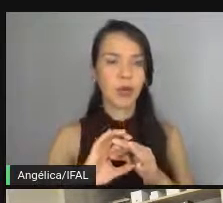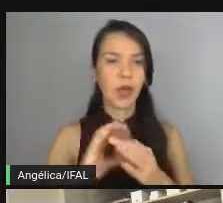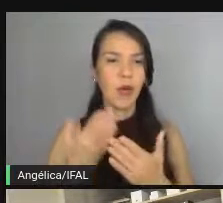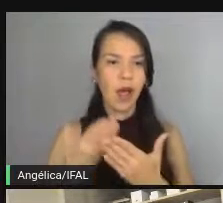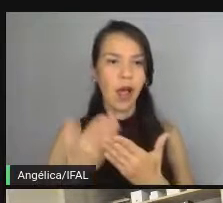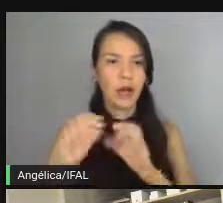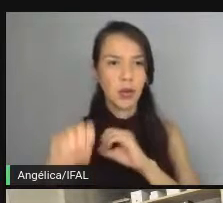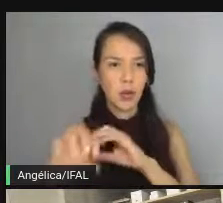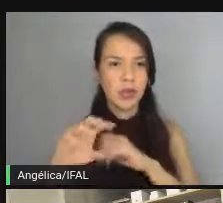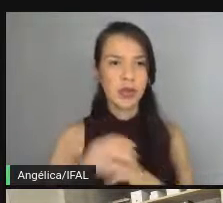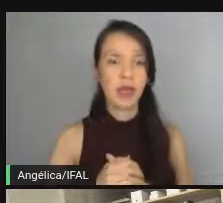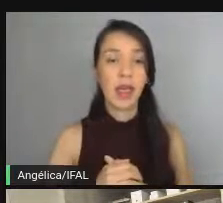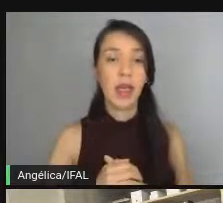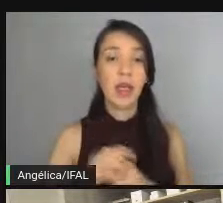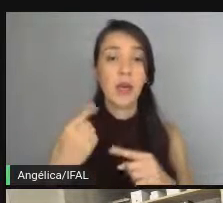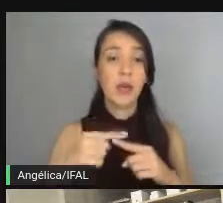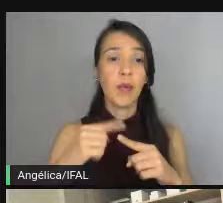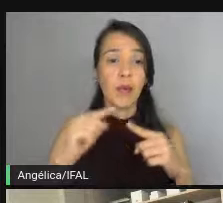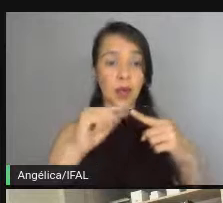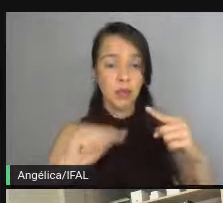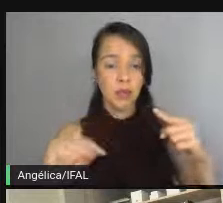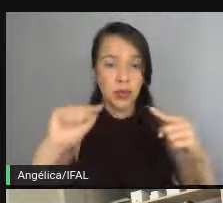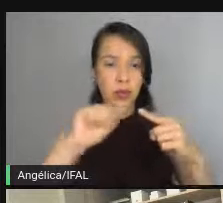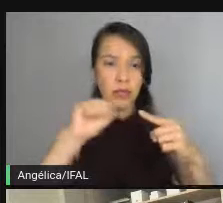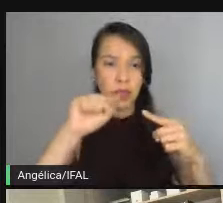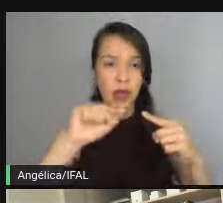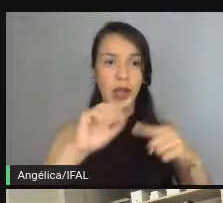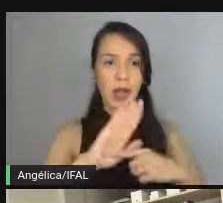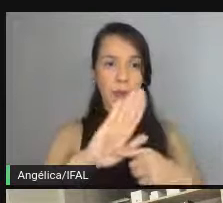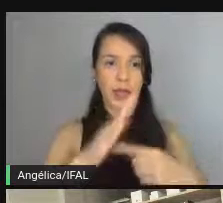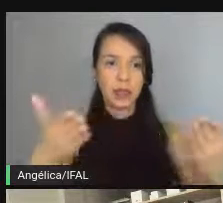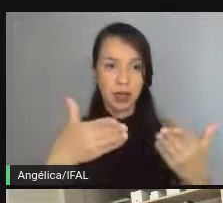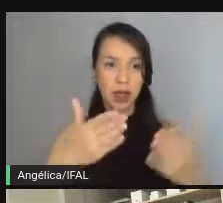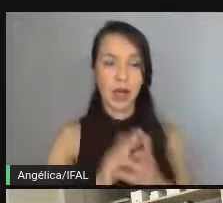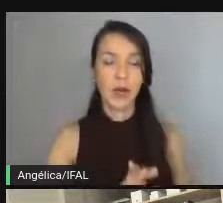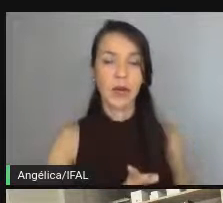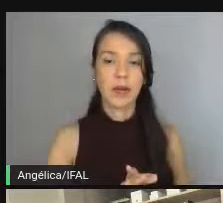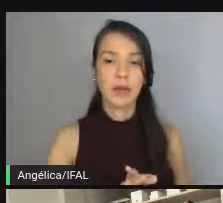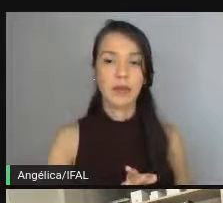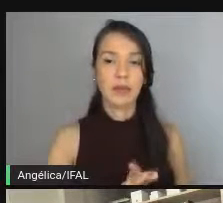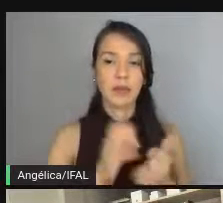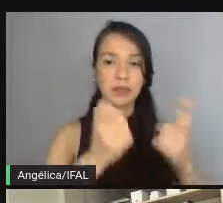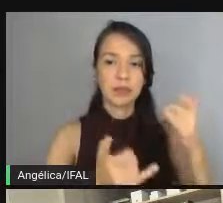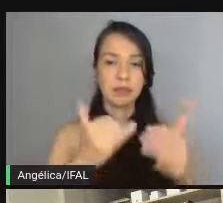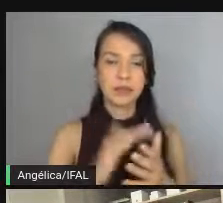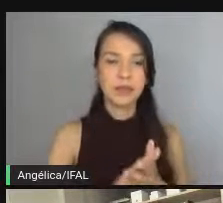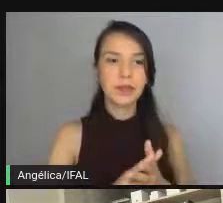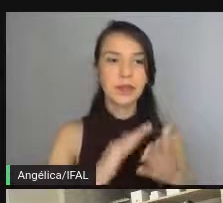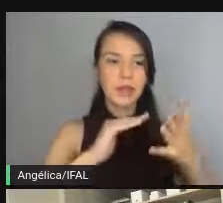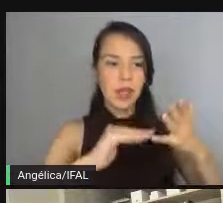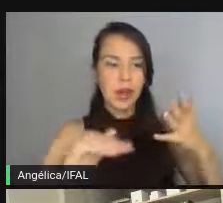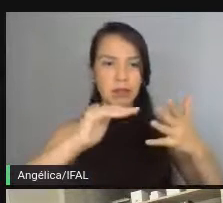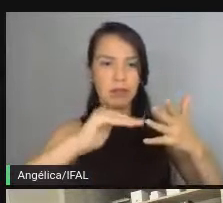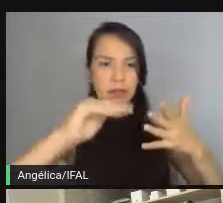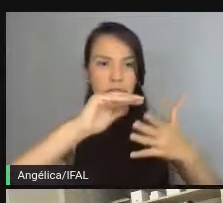porque o ciclo que o Rashid muito bem está se referindo aí, pessoal, por cada camada